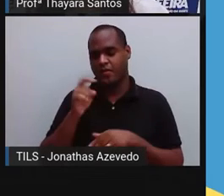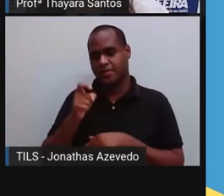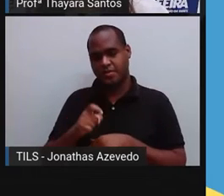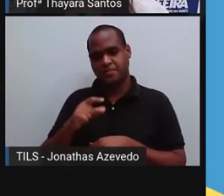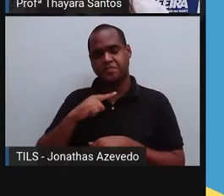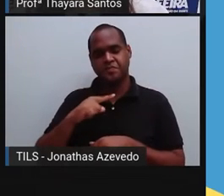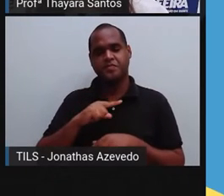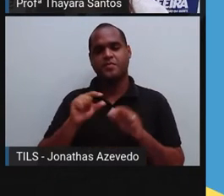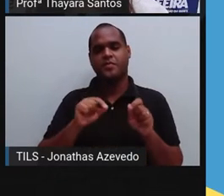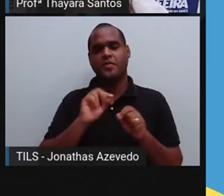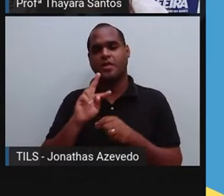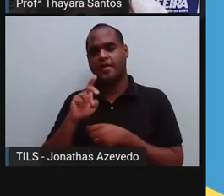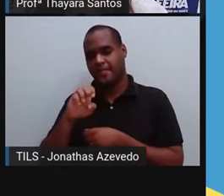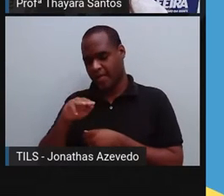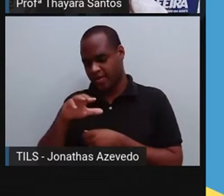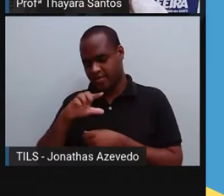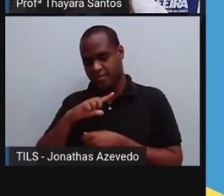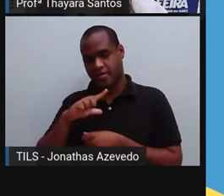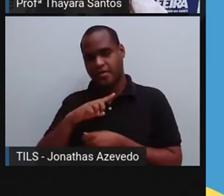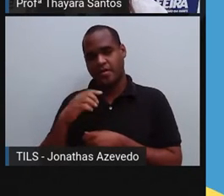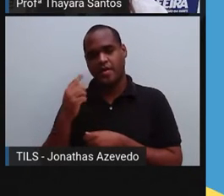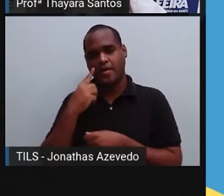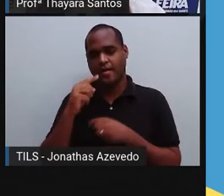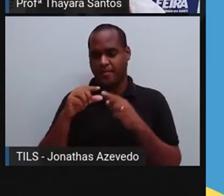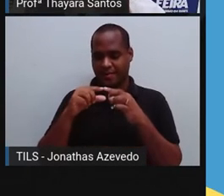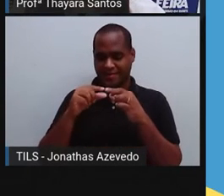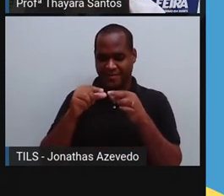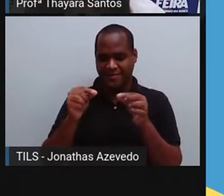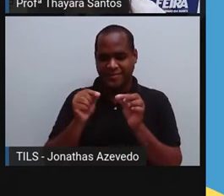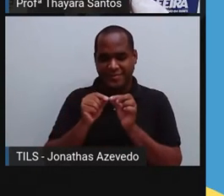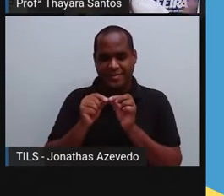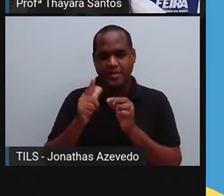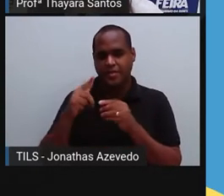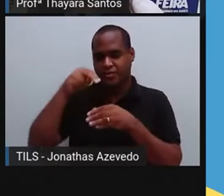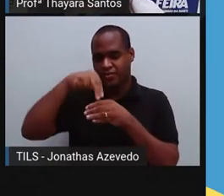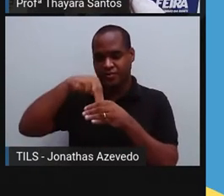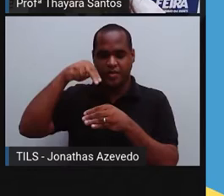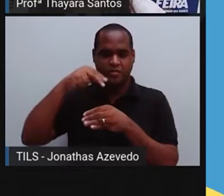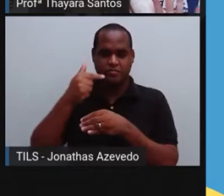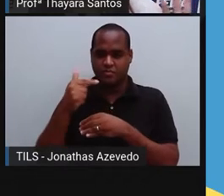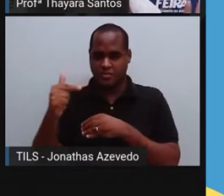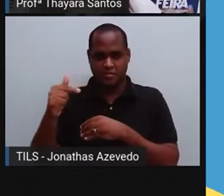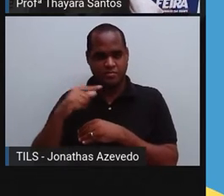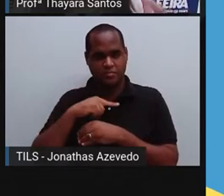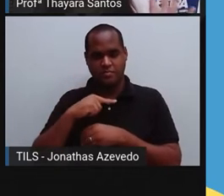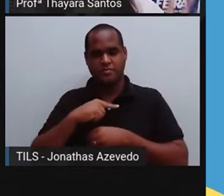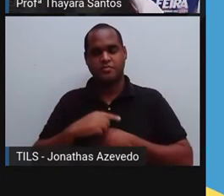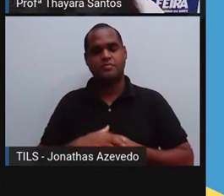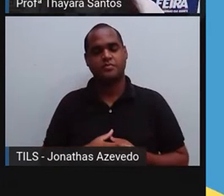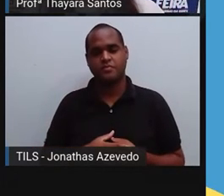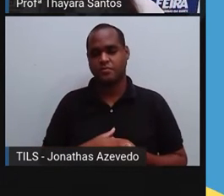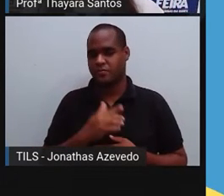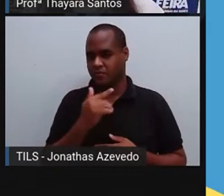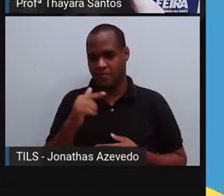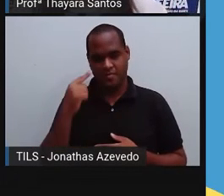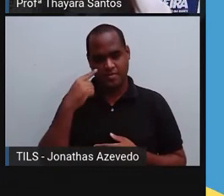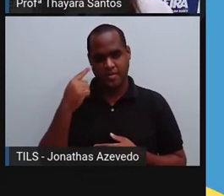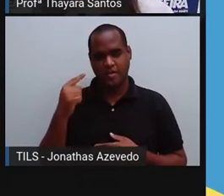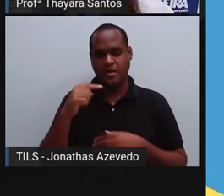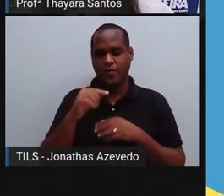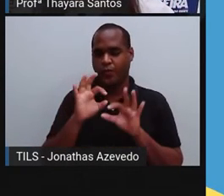é essa célula daqui, que ela tem essa forma de disco, ela não tem núcleo, é a única célula do nosso corpo que não tem núcleo, ela é anucleada.